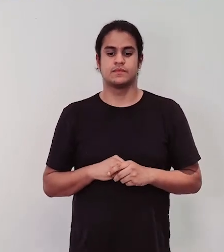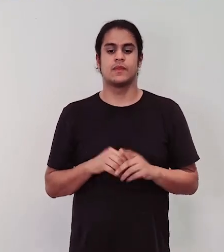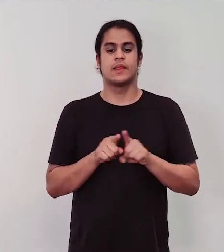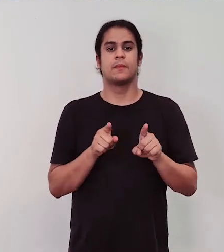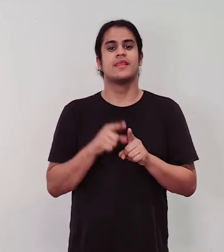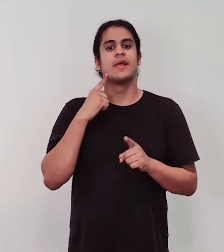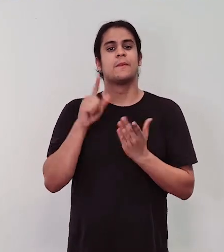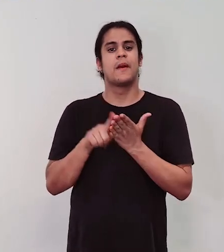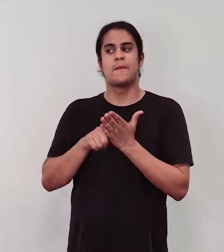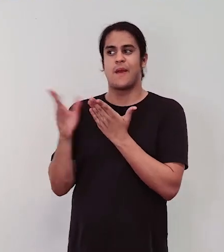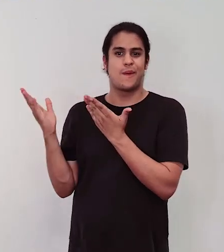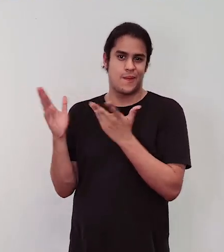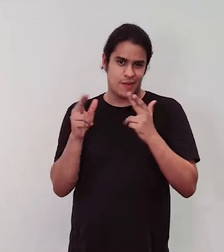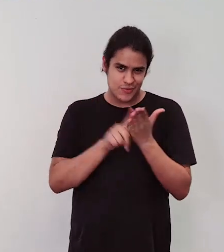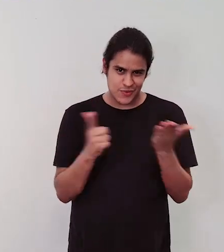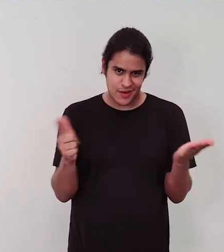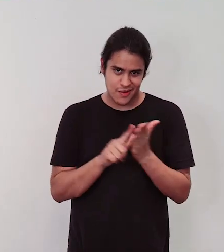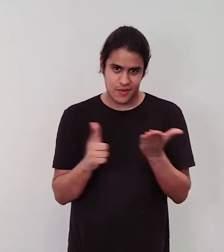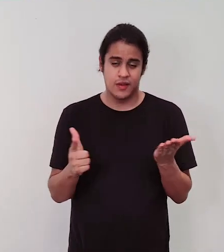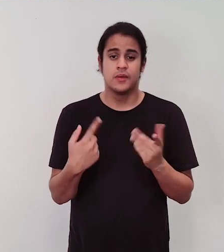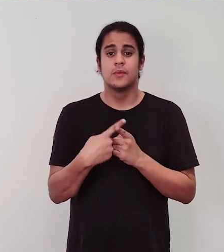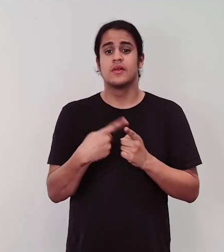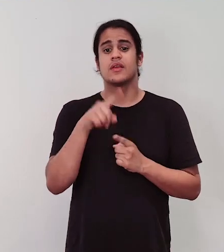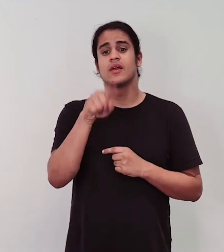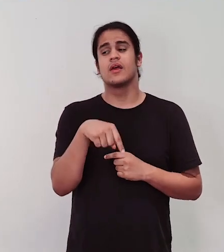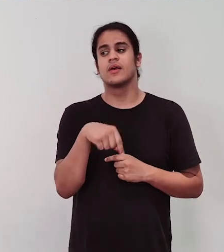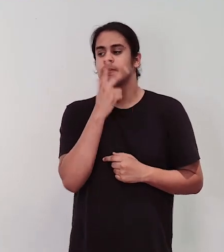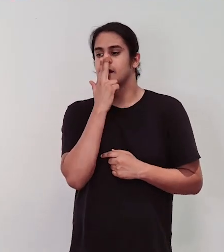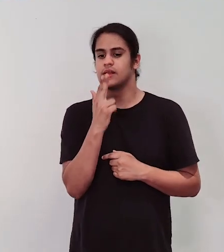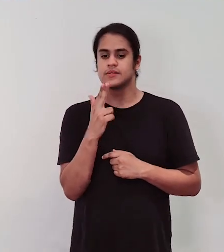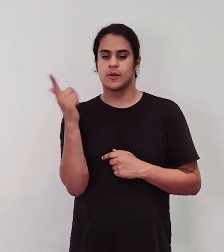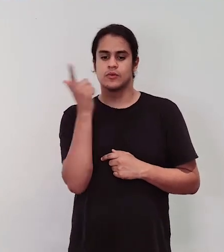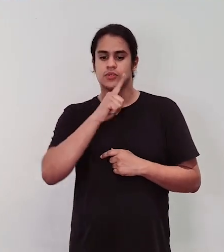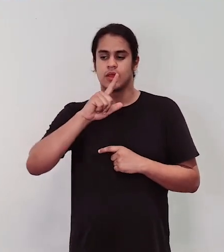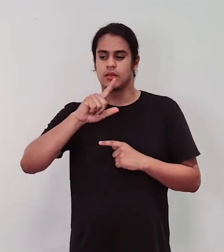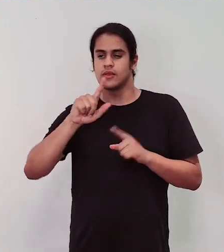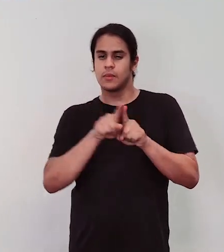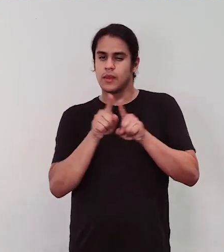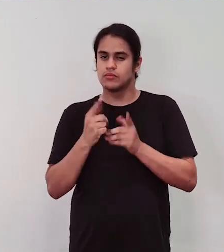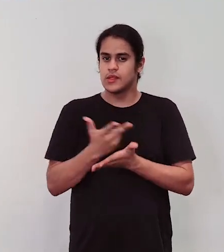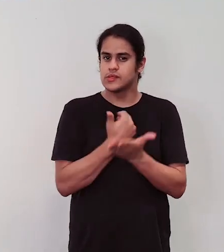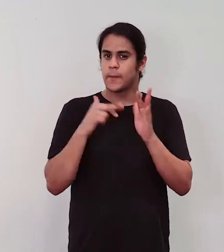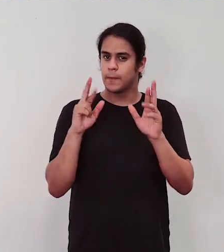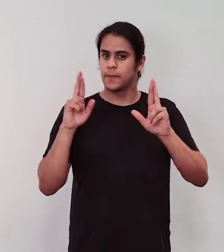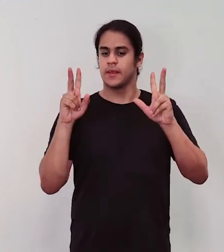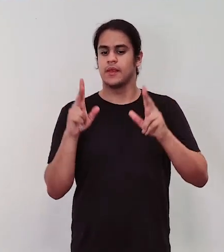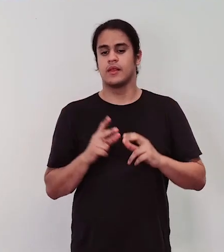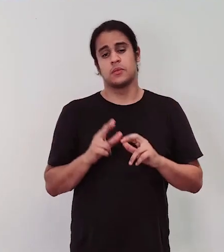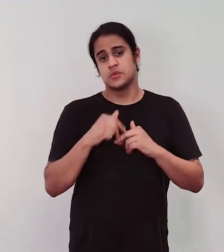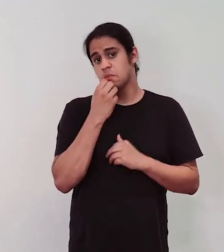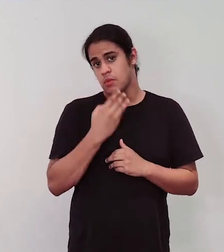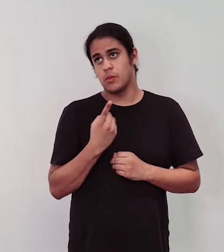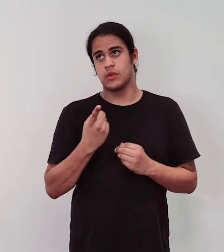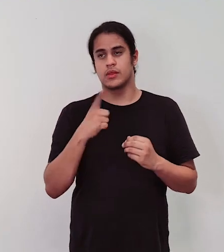jornal por exemplo porque é legal que ele cria uma mancha gráfica uma estampa que você pode usar como